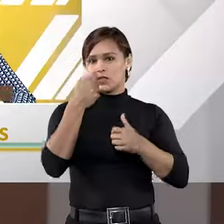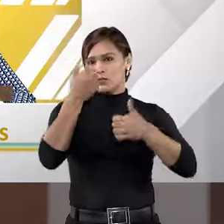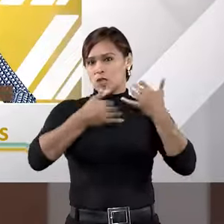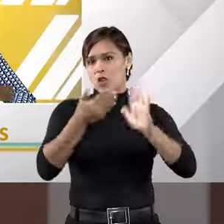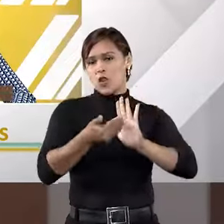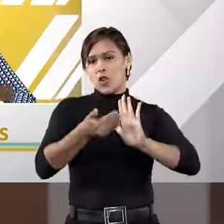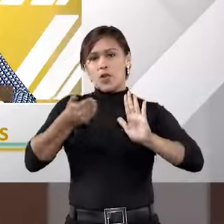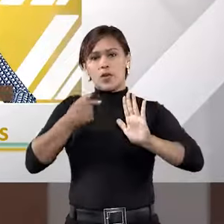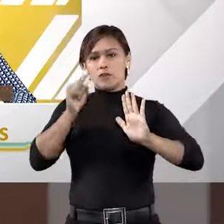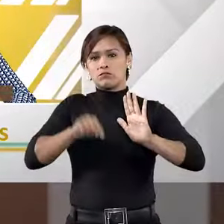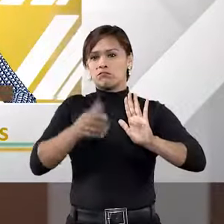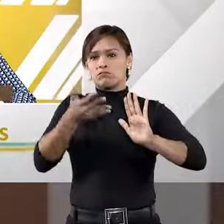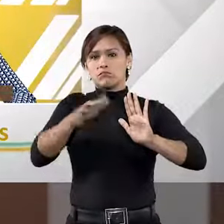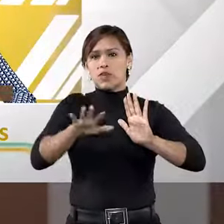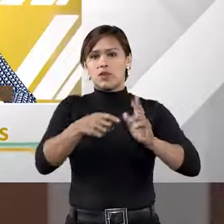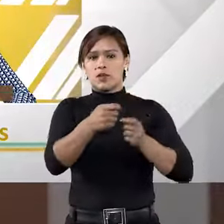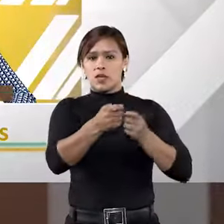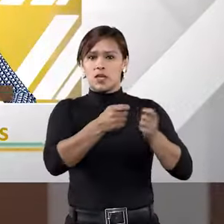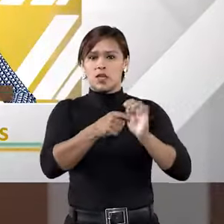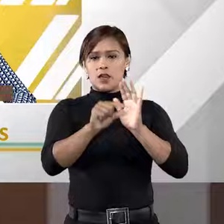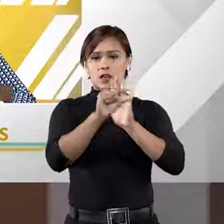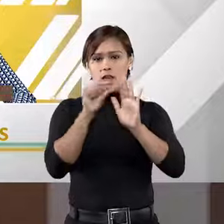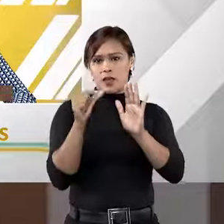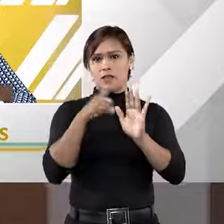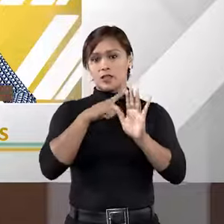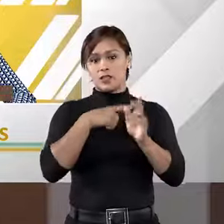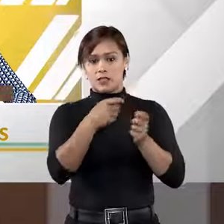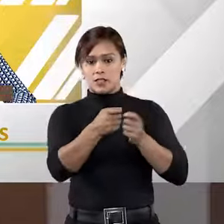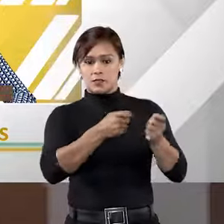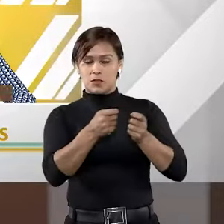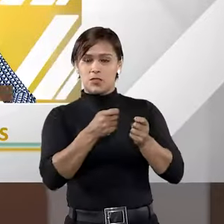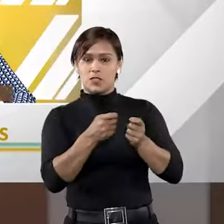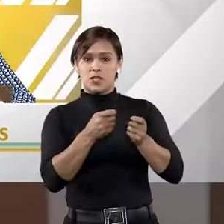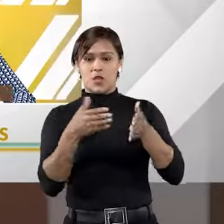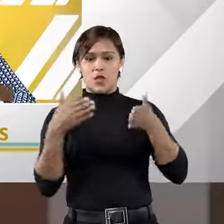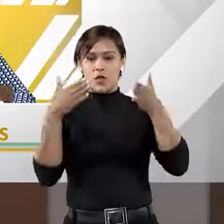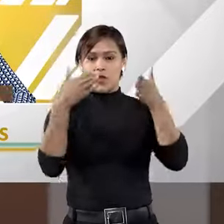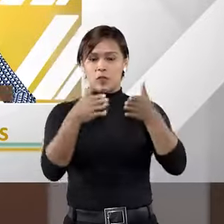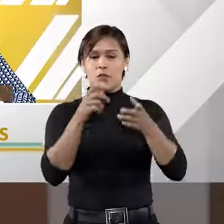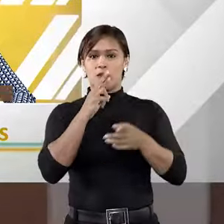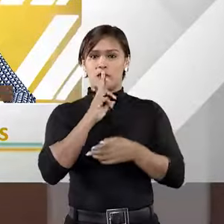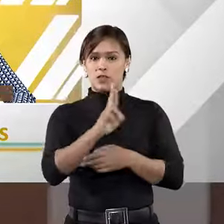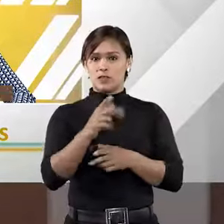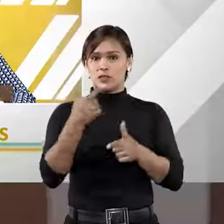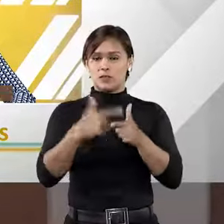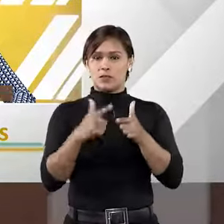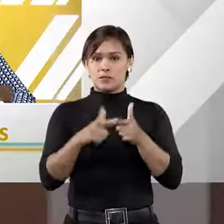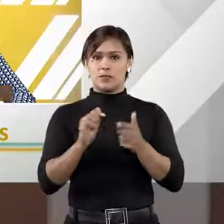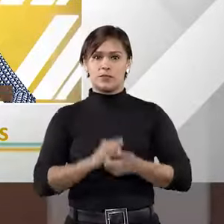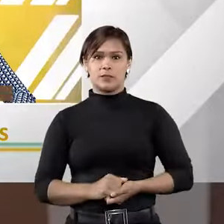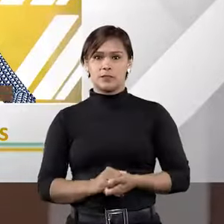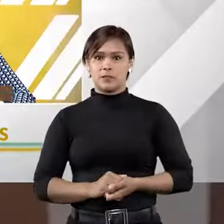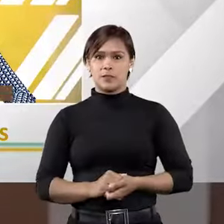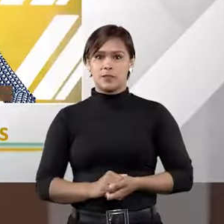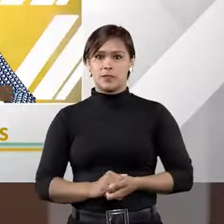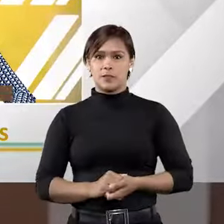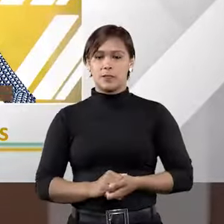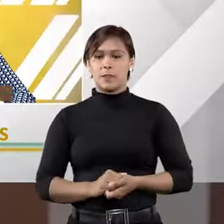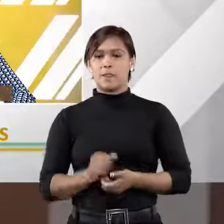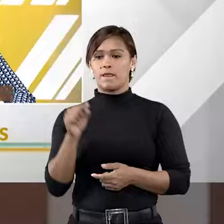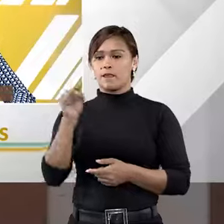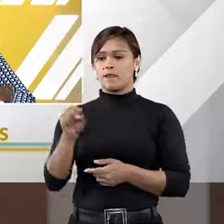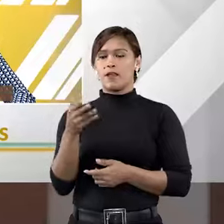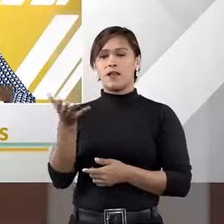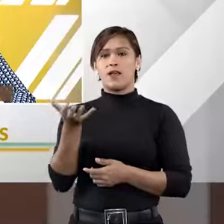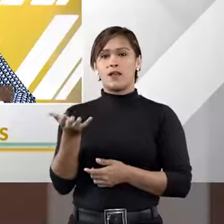uma renúncia pelas partes à cláusula que prevê a arbitragem como esse meio de solução de litígio? Aquele